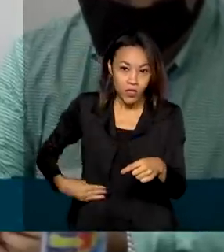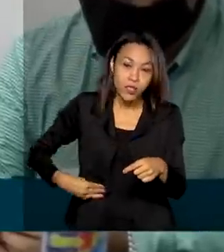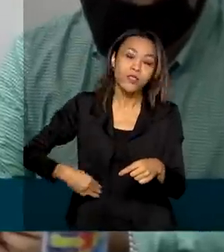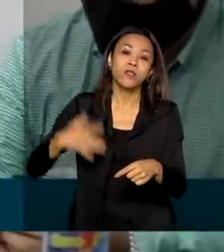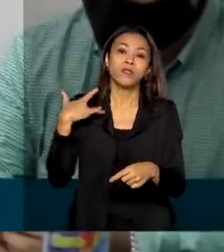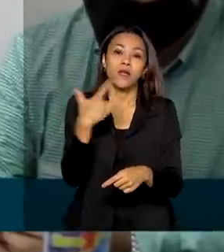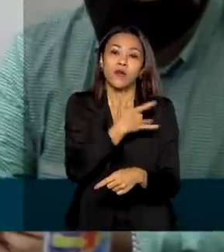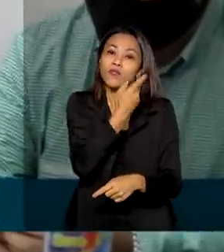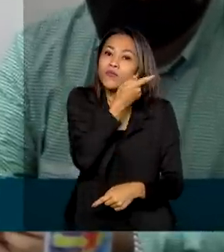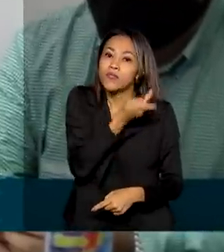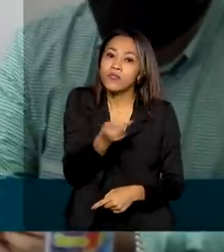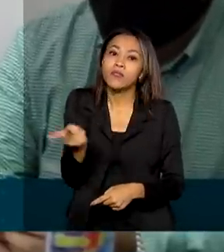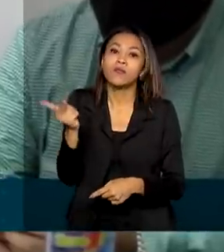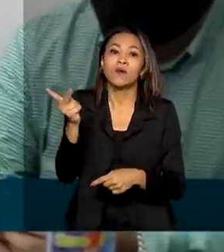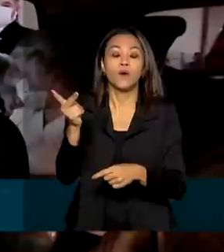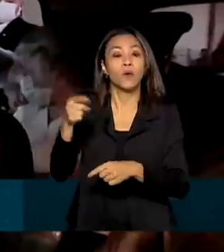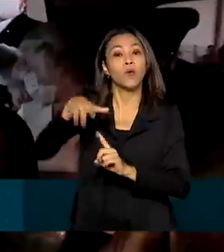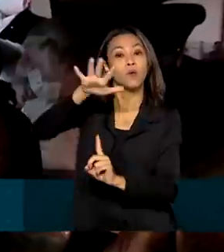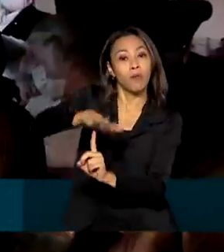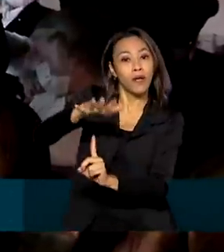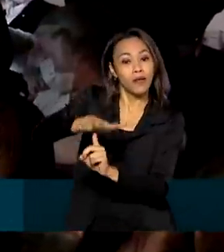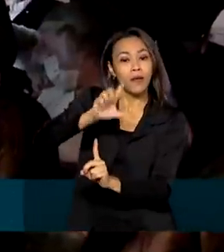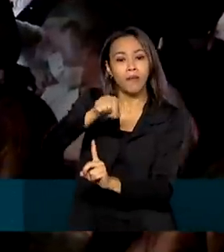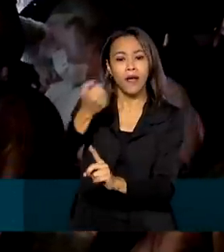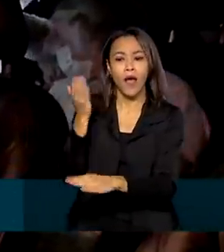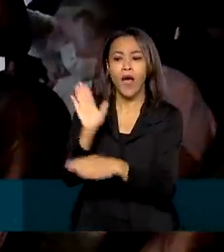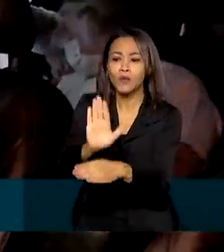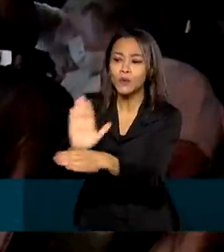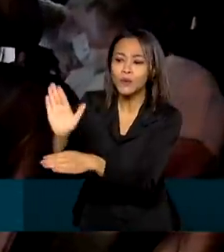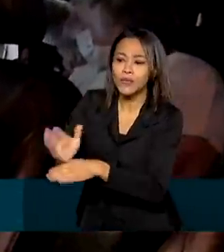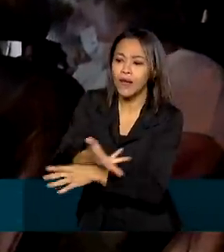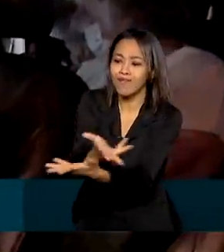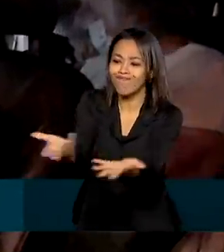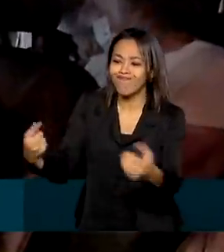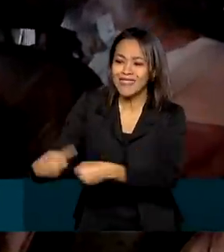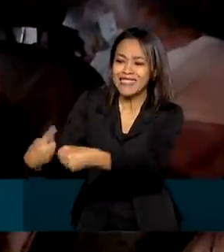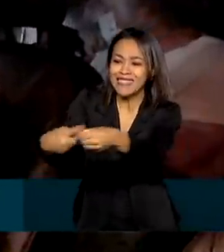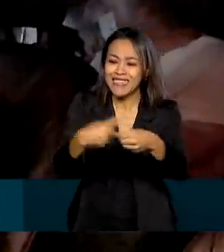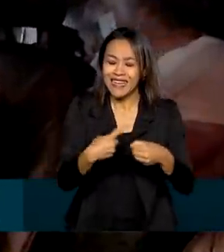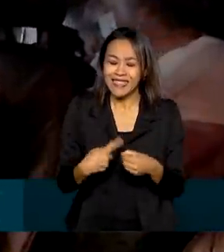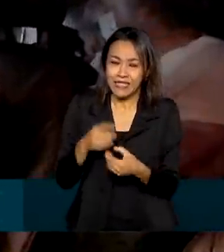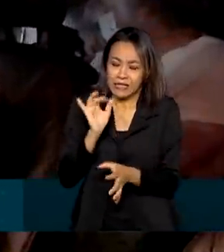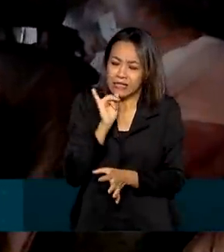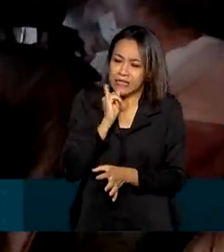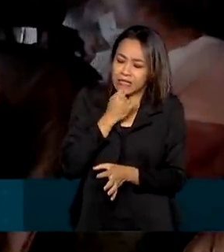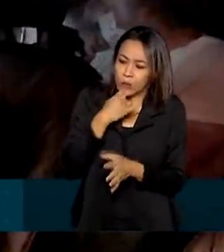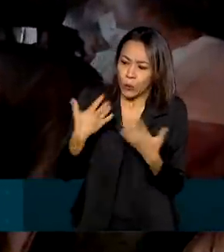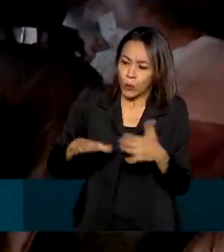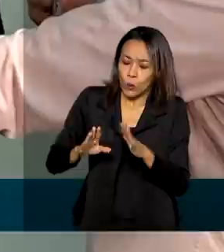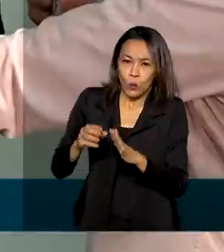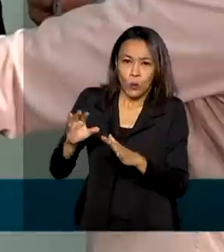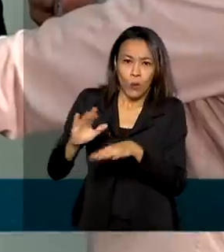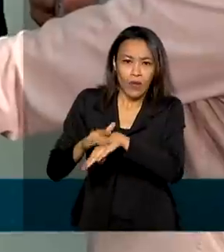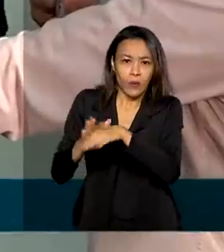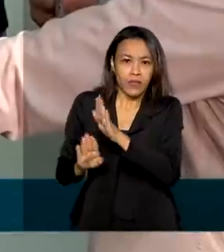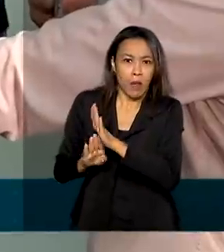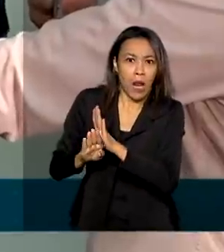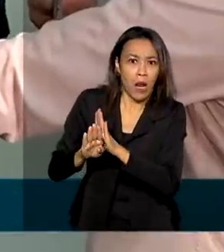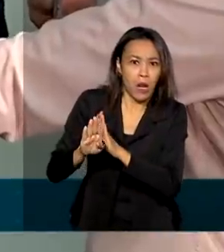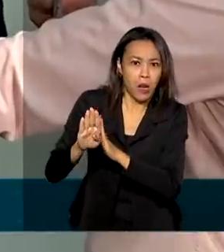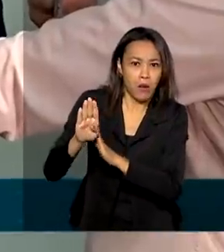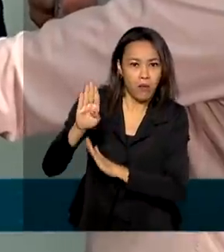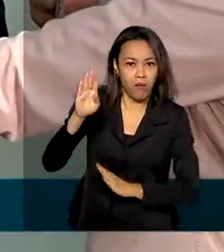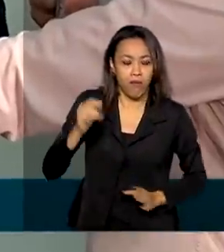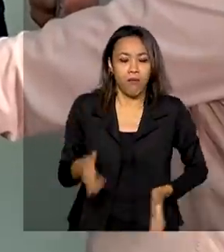Pazuello, destacou as ações de socorro às cidades da região, que estão entre as mais críticas, com picos da doença. O objetivo